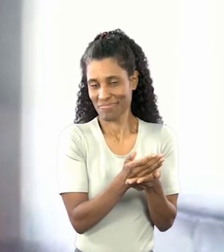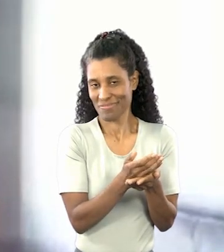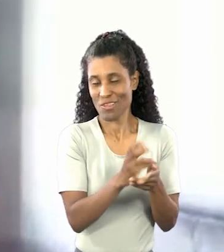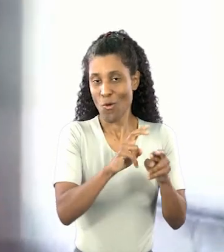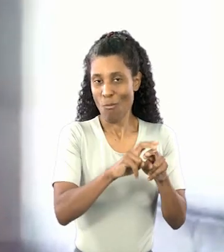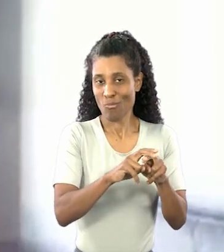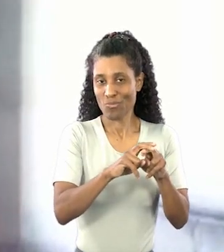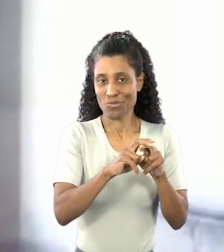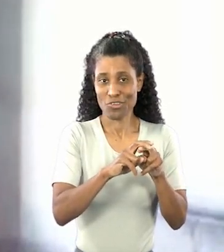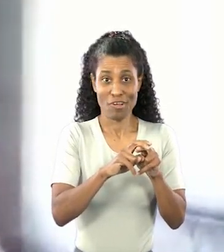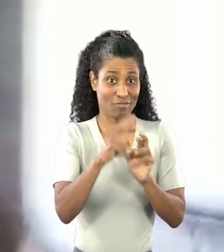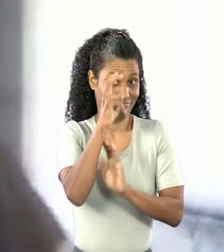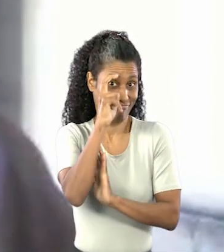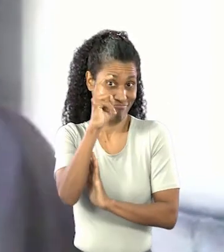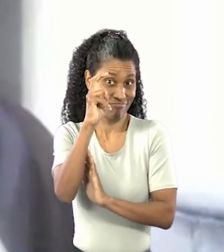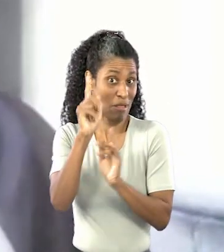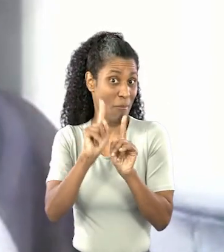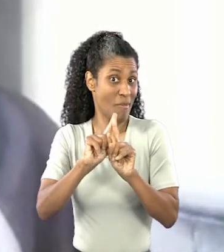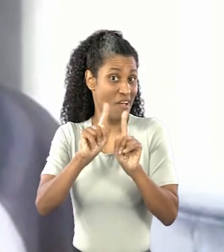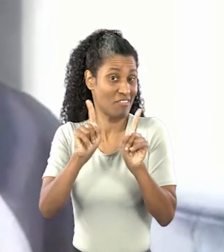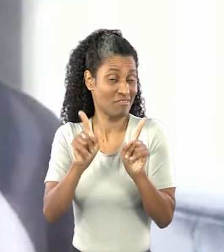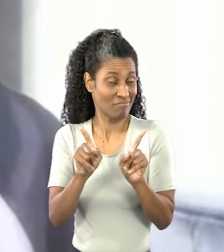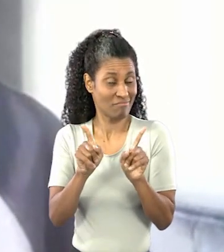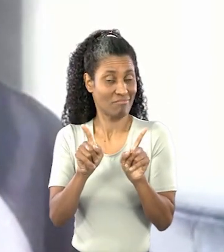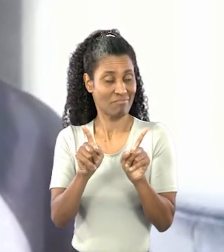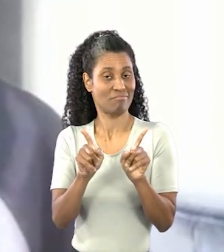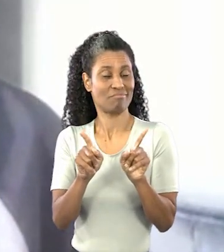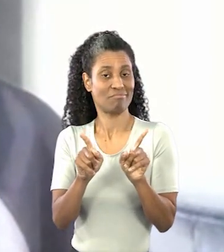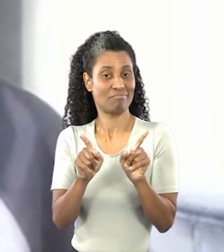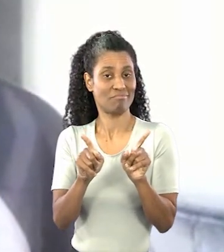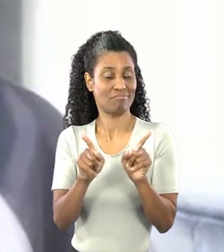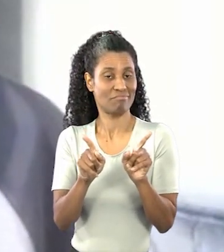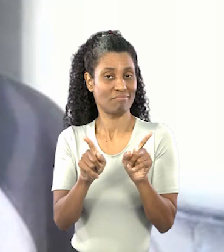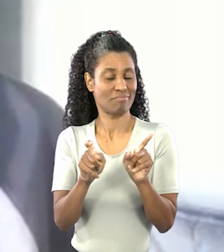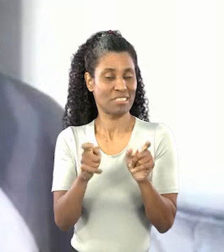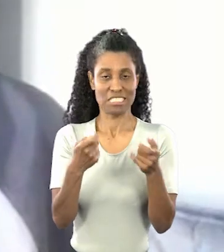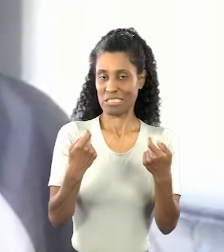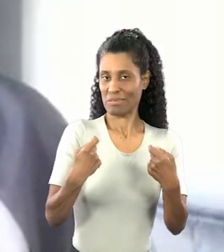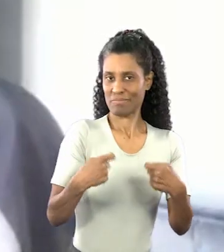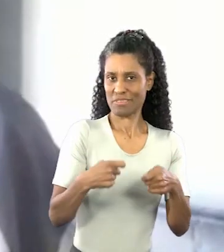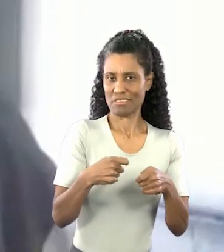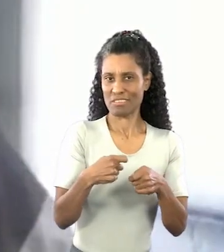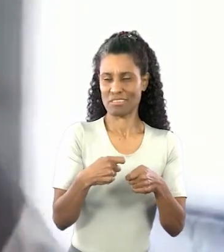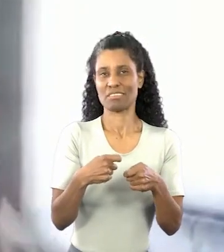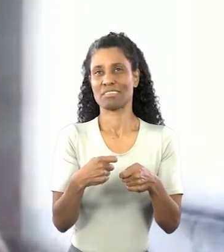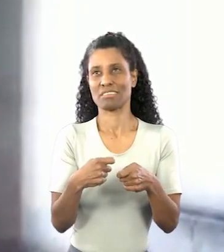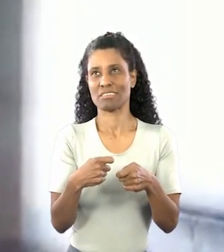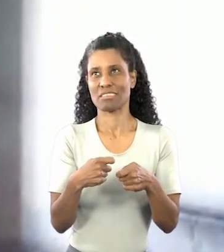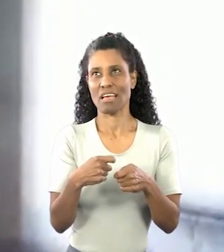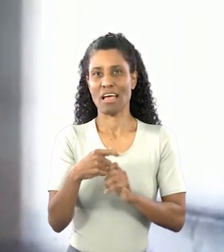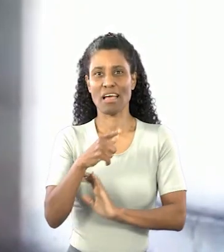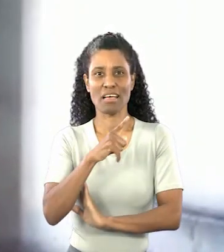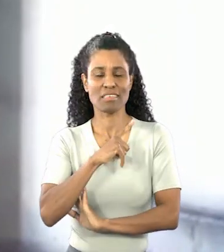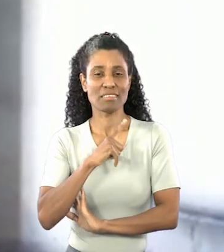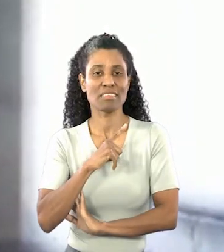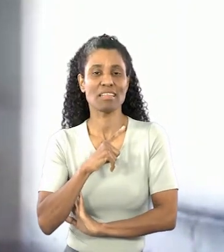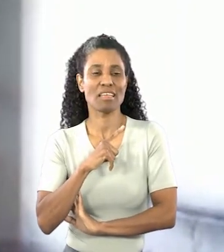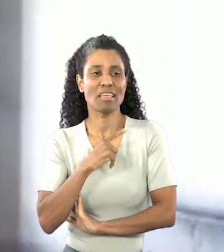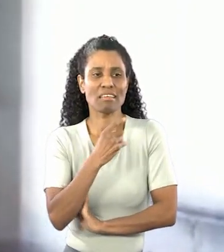intelectualidade, mas que são devidamente pesadas pela